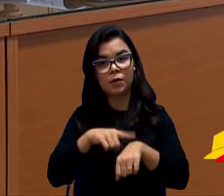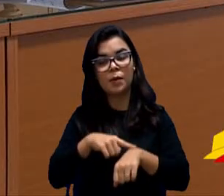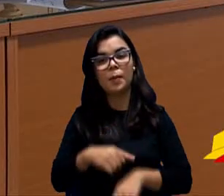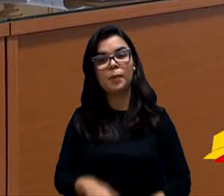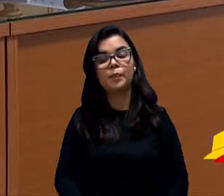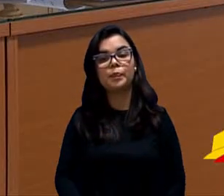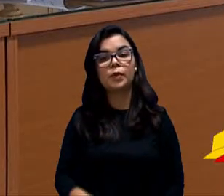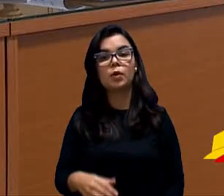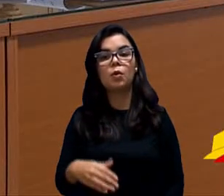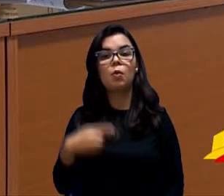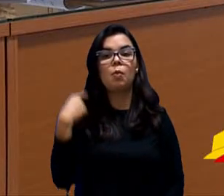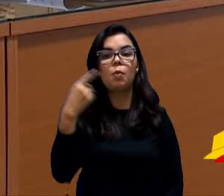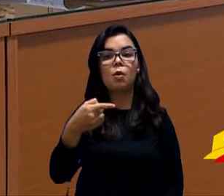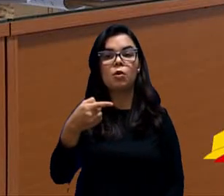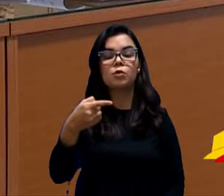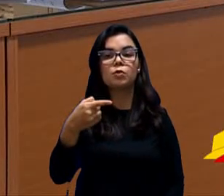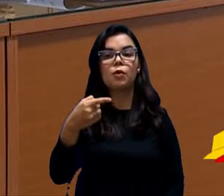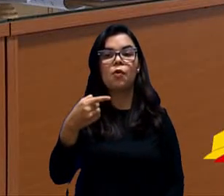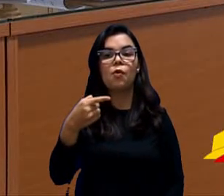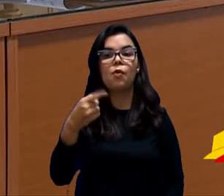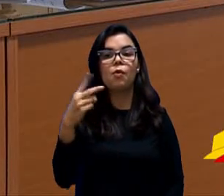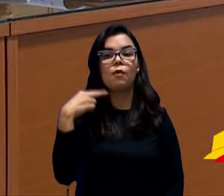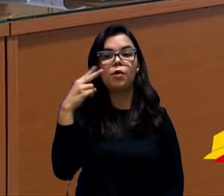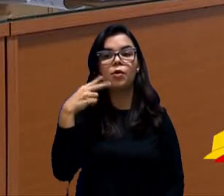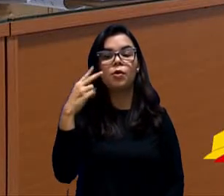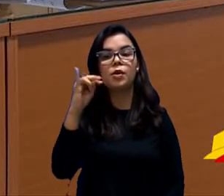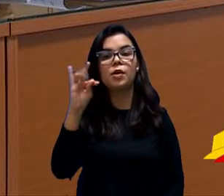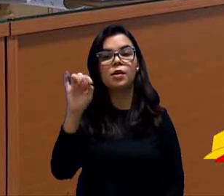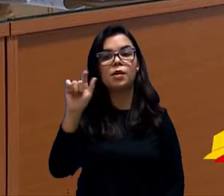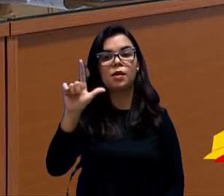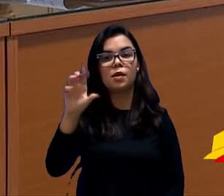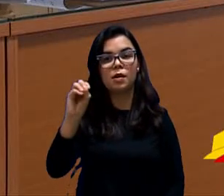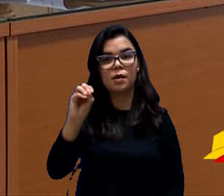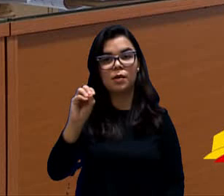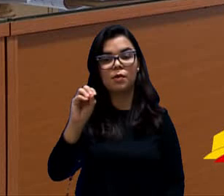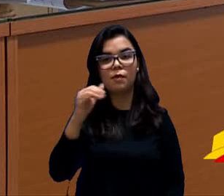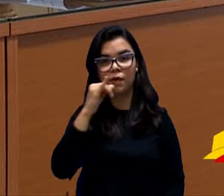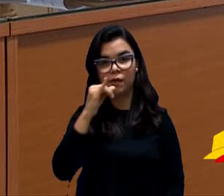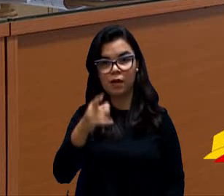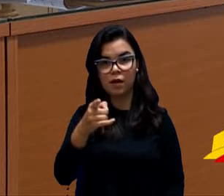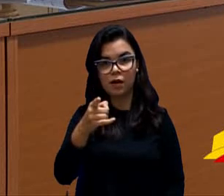O próximo inscrito, o vereador Ítalo. Vai falar.